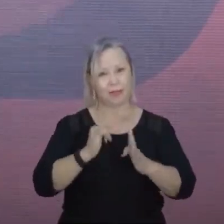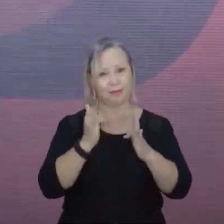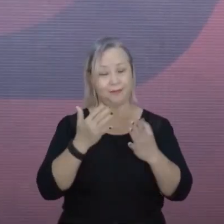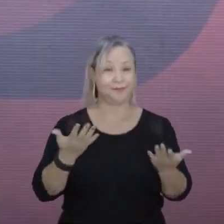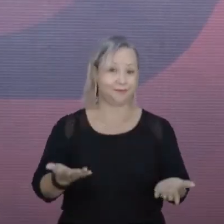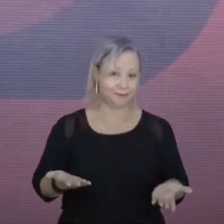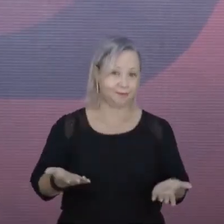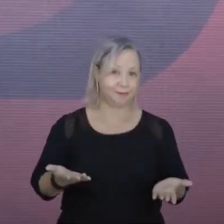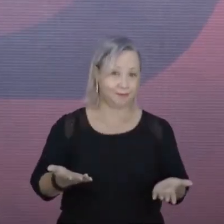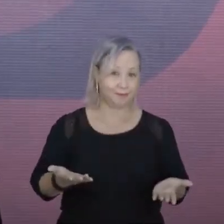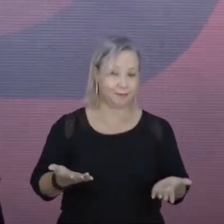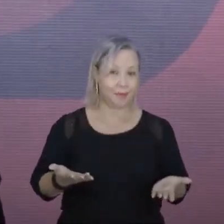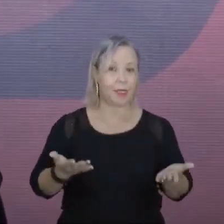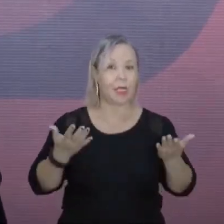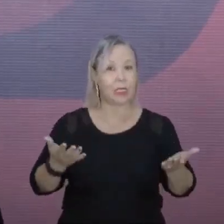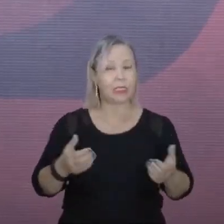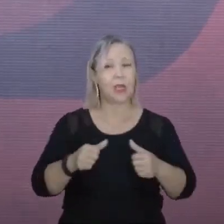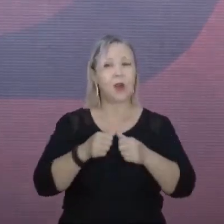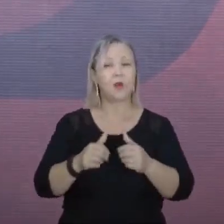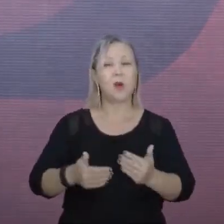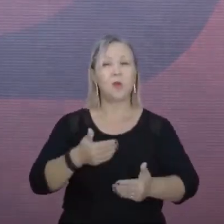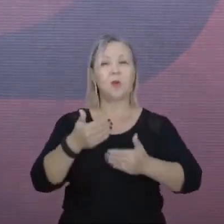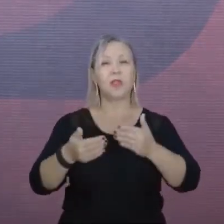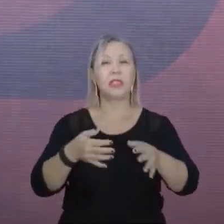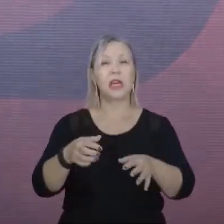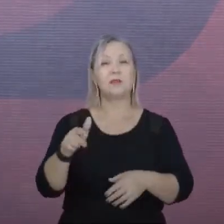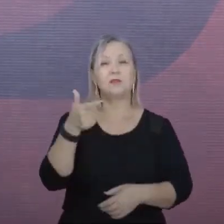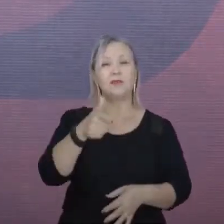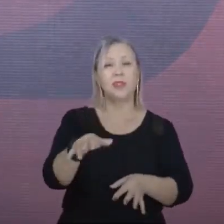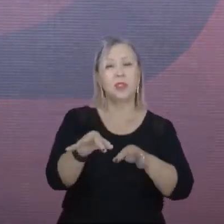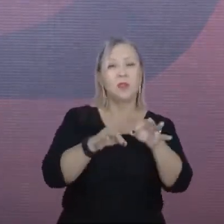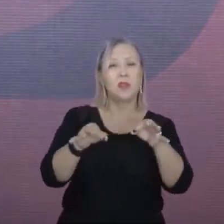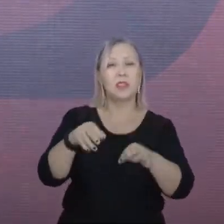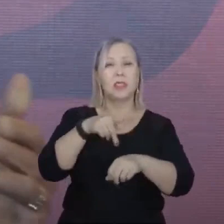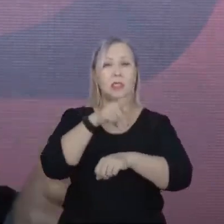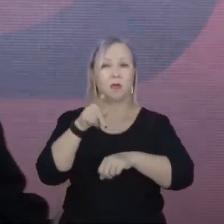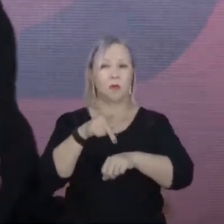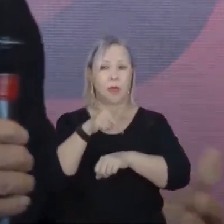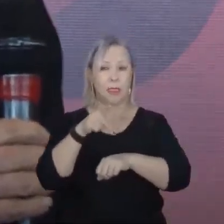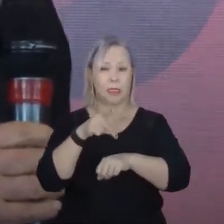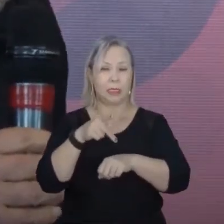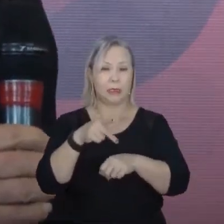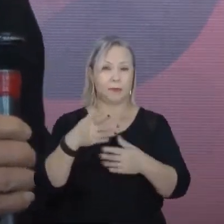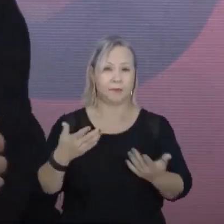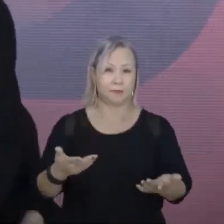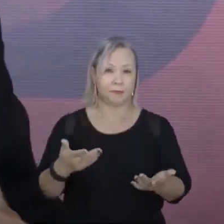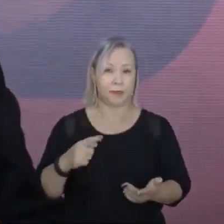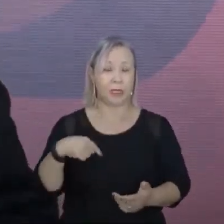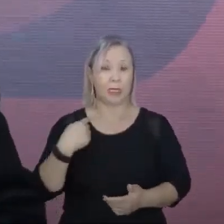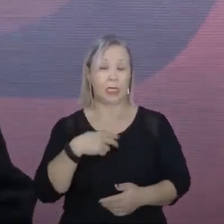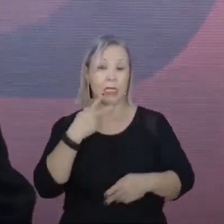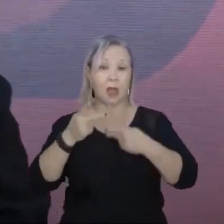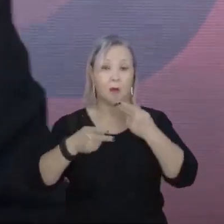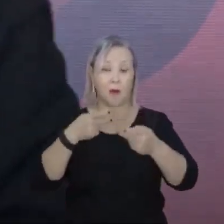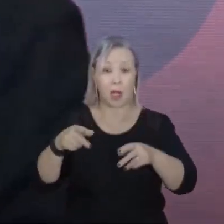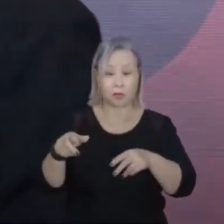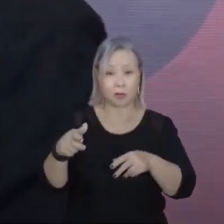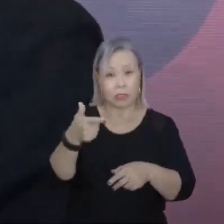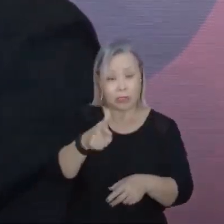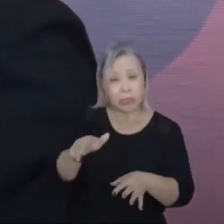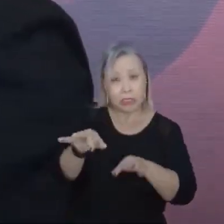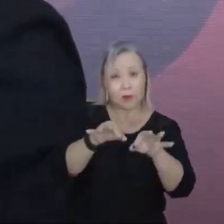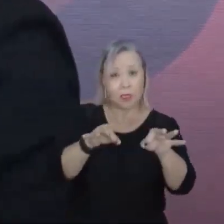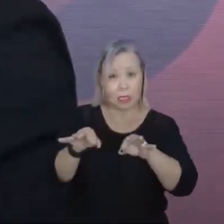Então, nós estamos num processo de reconstrução do país. Se a gente está falando de reconstrução, a gente